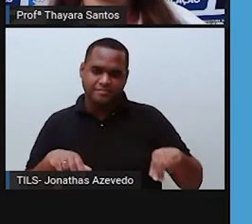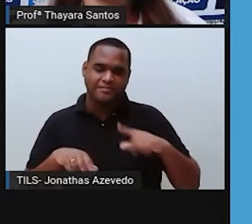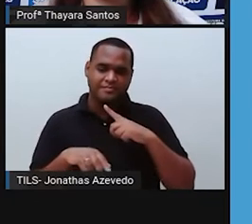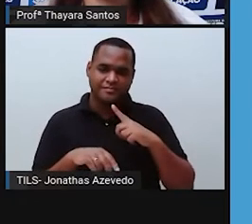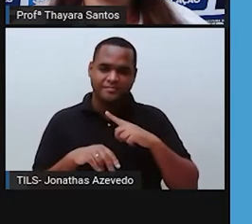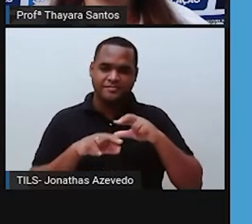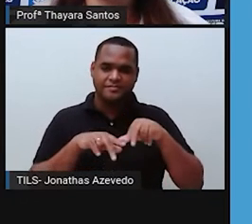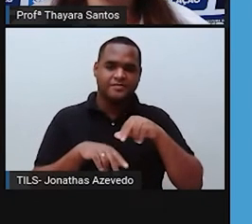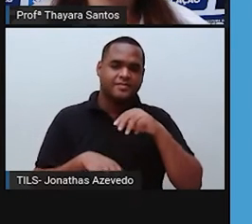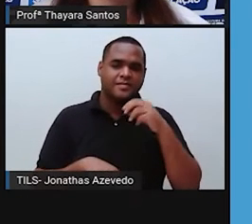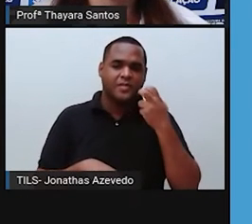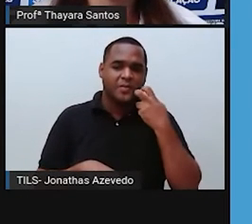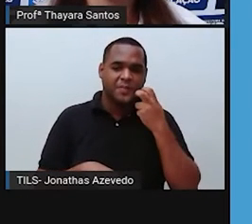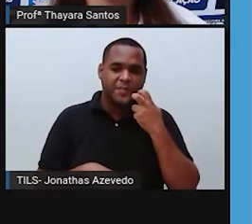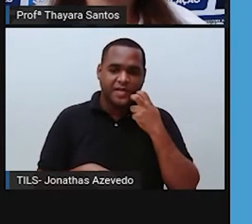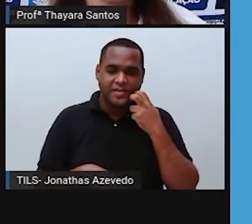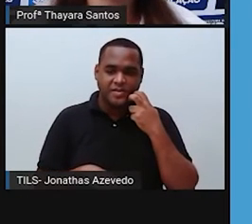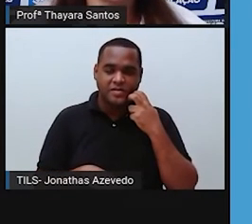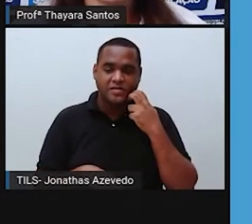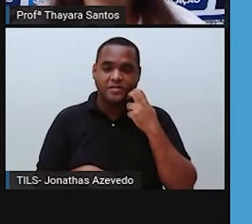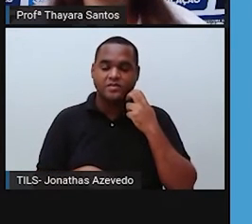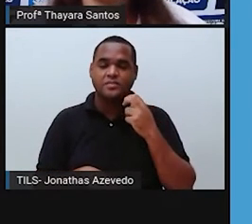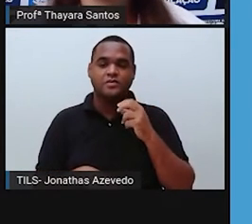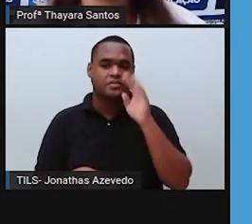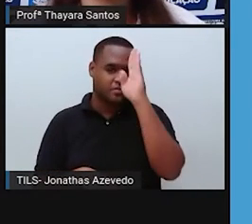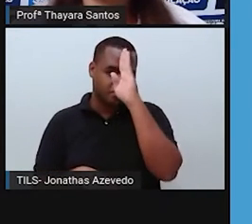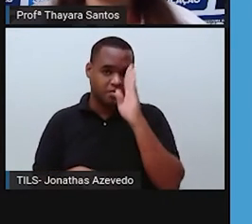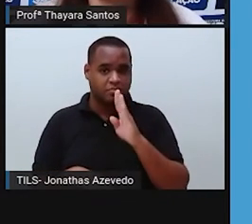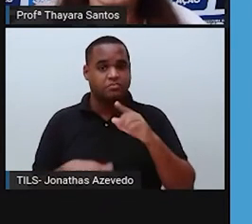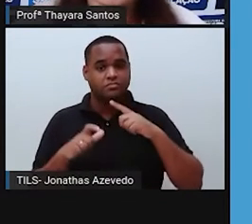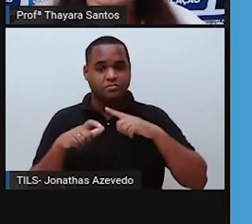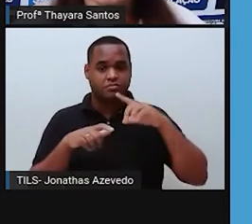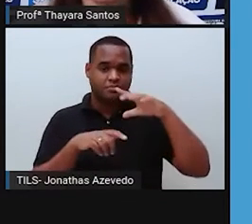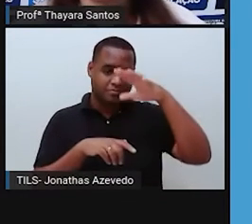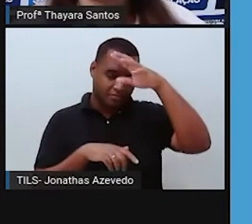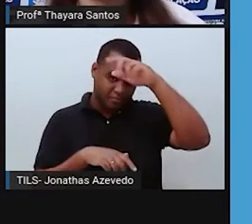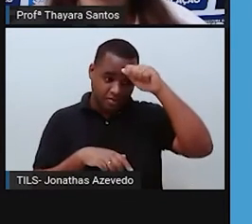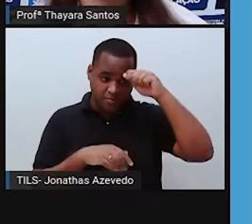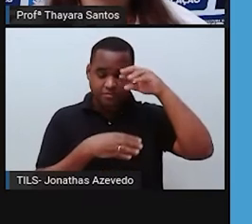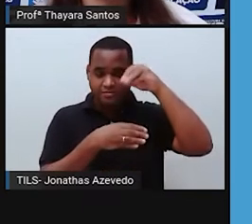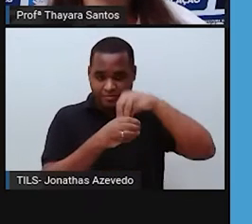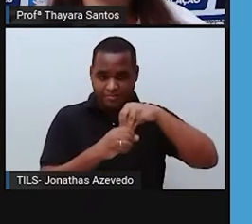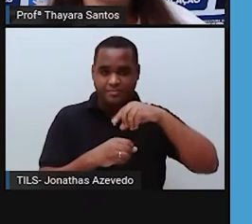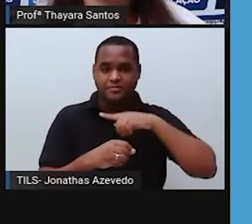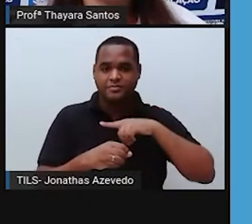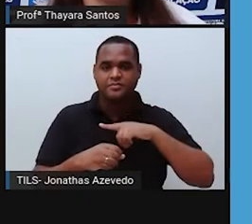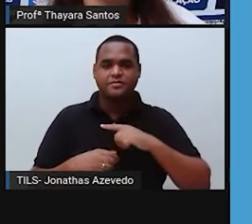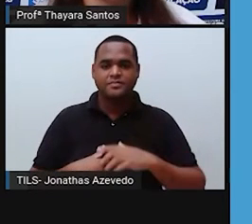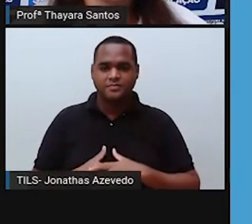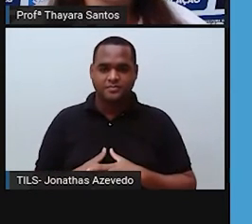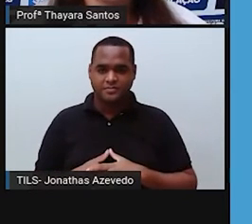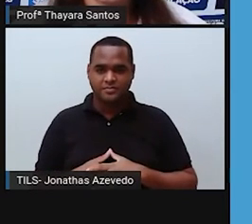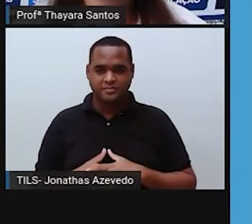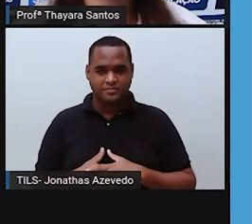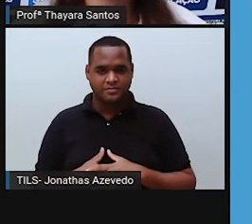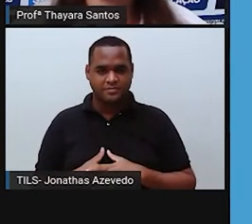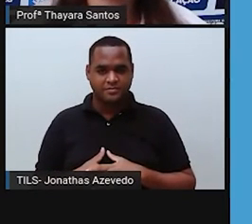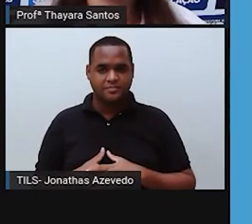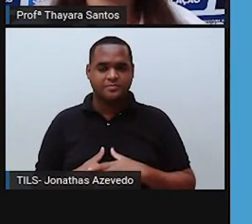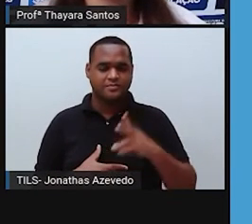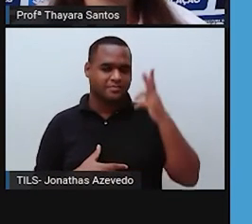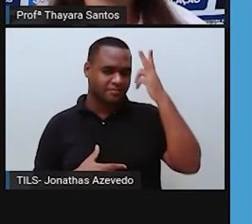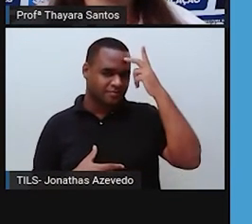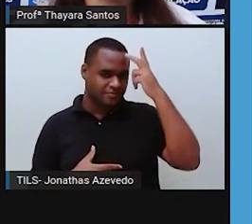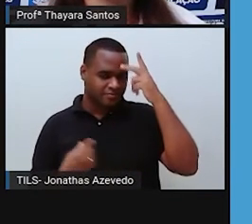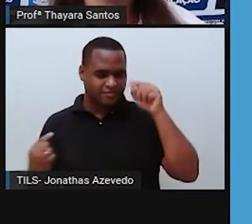diversidade de peixes do Brasil se encontra dentro do bioma Amazônia. E isso é bem natural